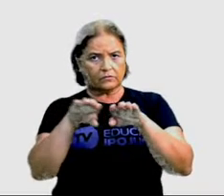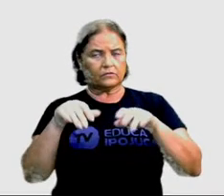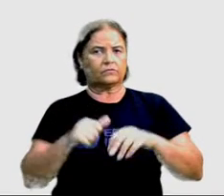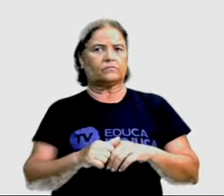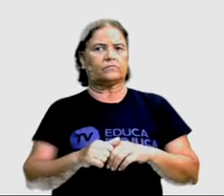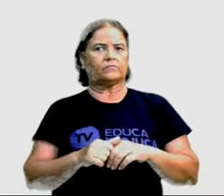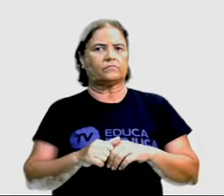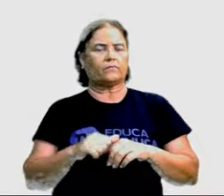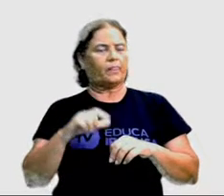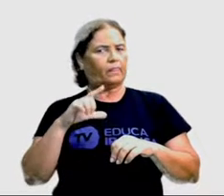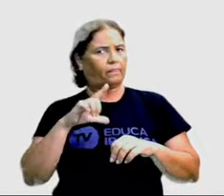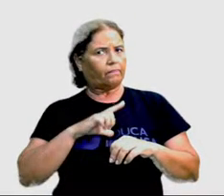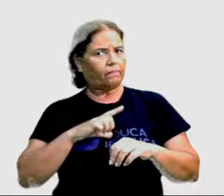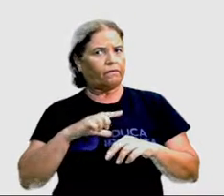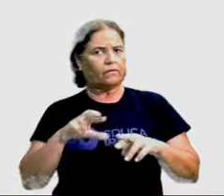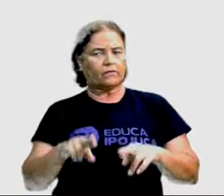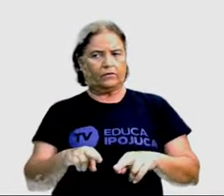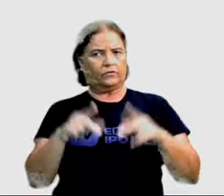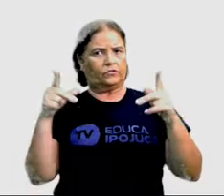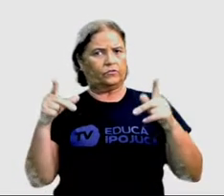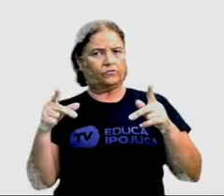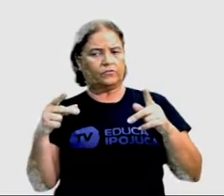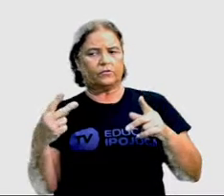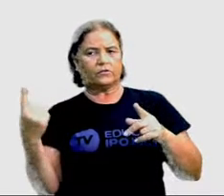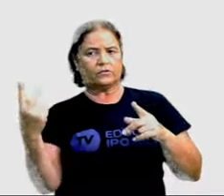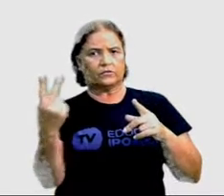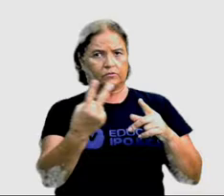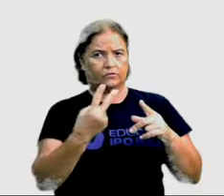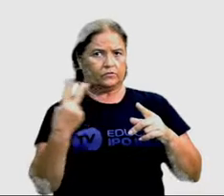Existem diferenças entre elas?